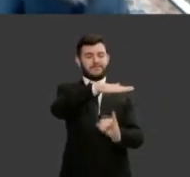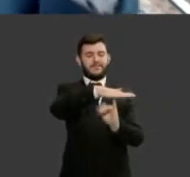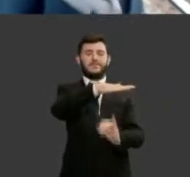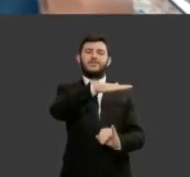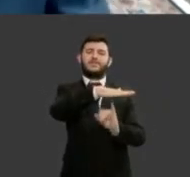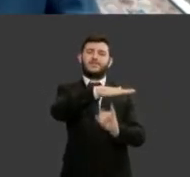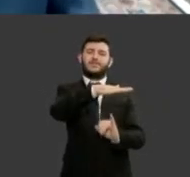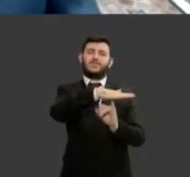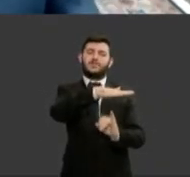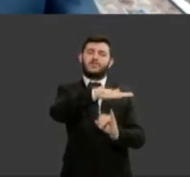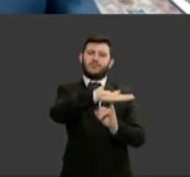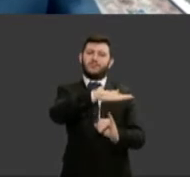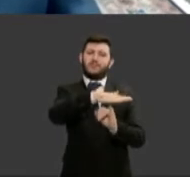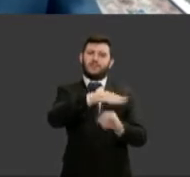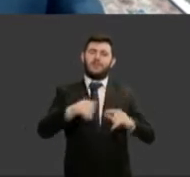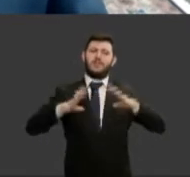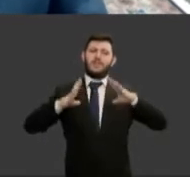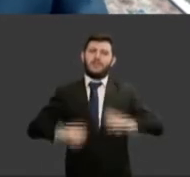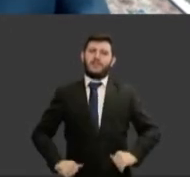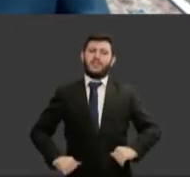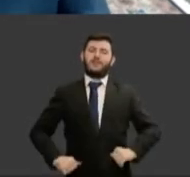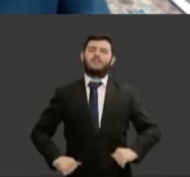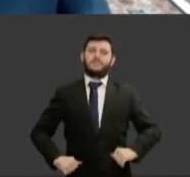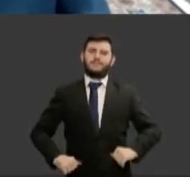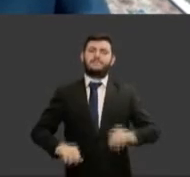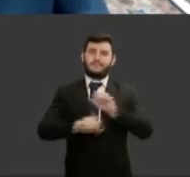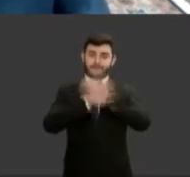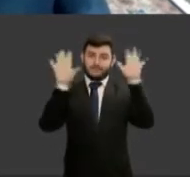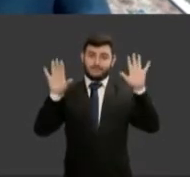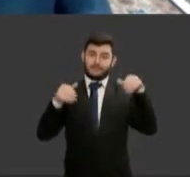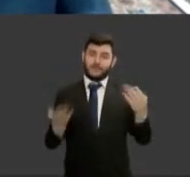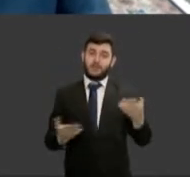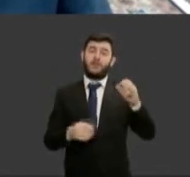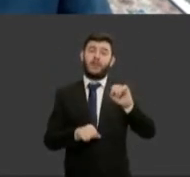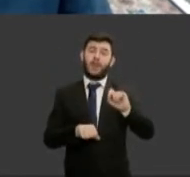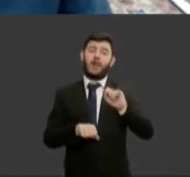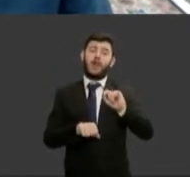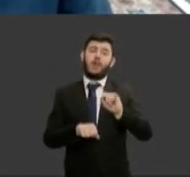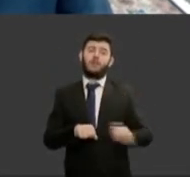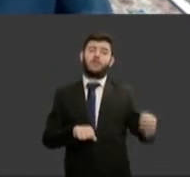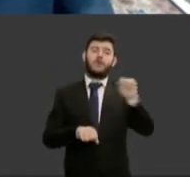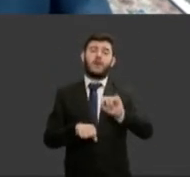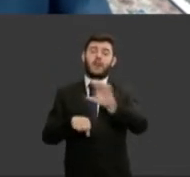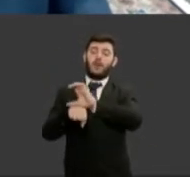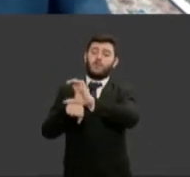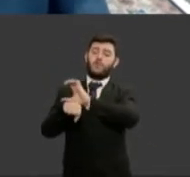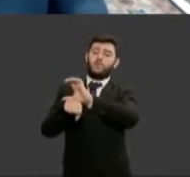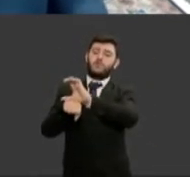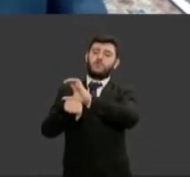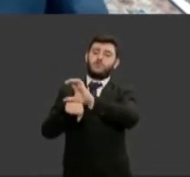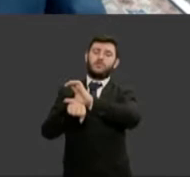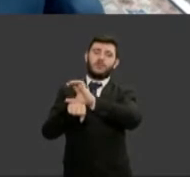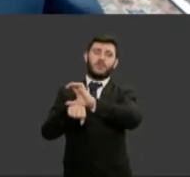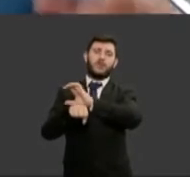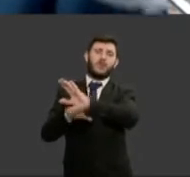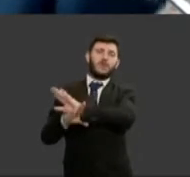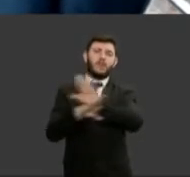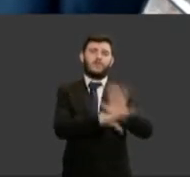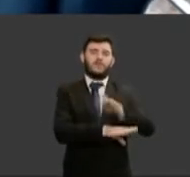e mais transparentes. A Constituição cidadã, nossa Constituição de 88,